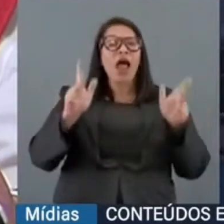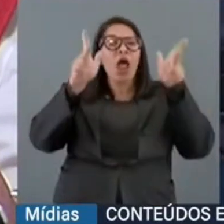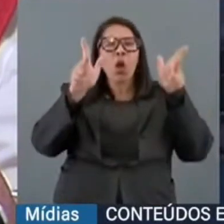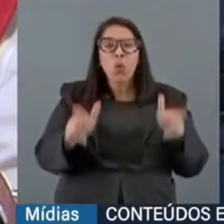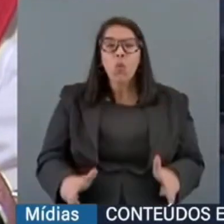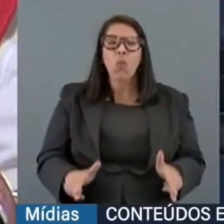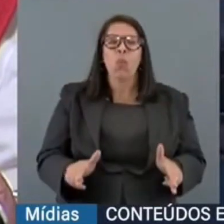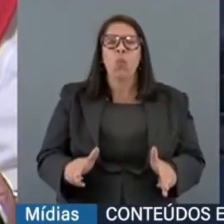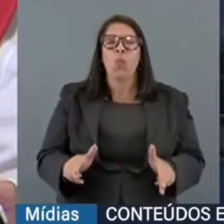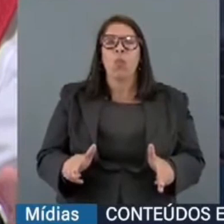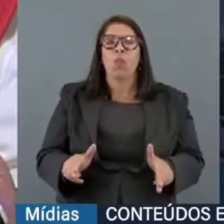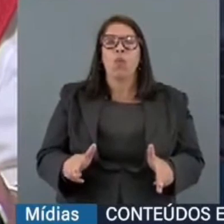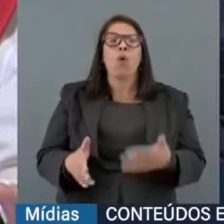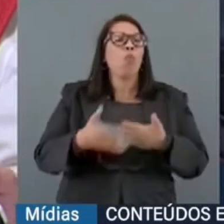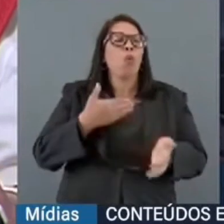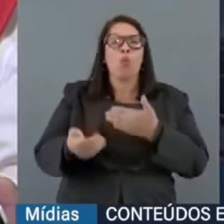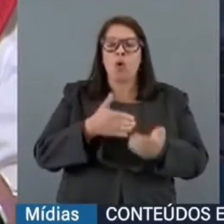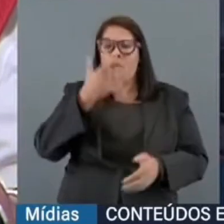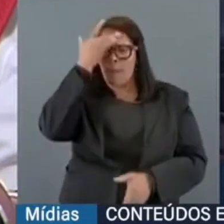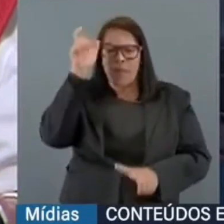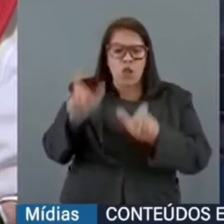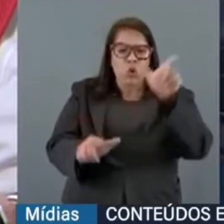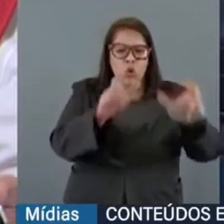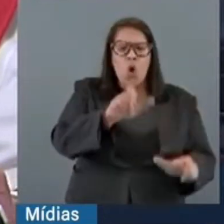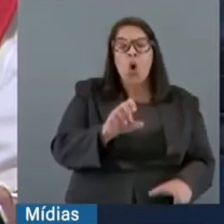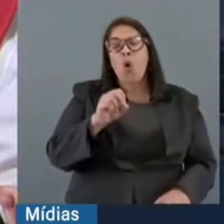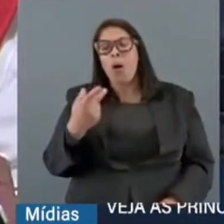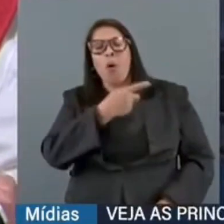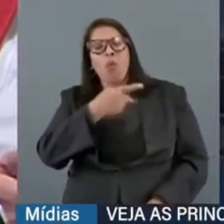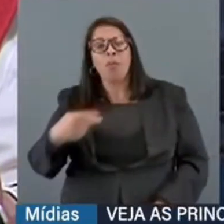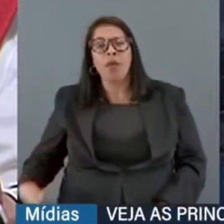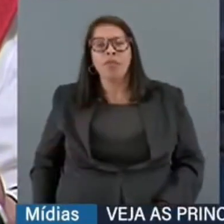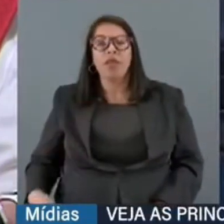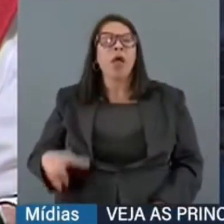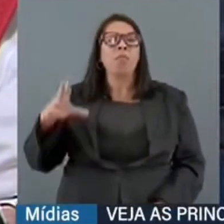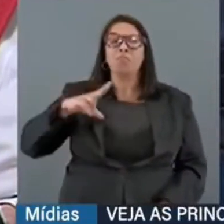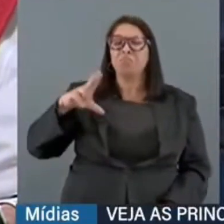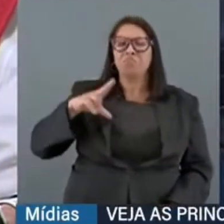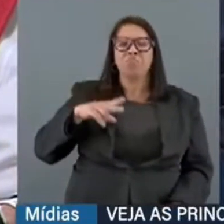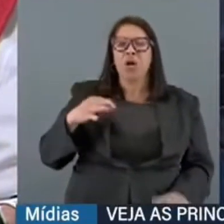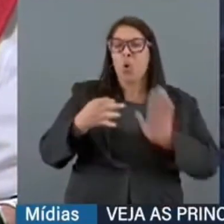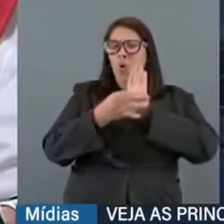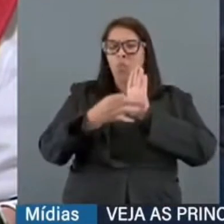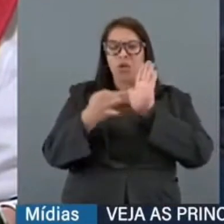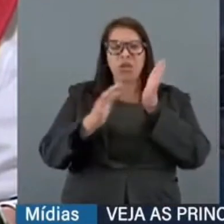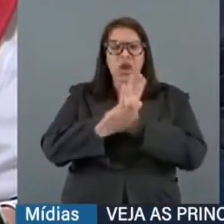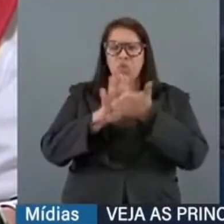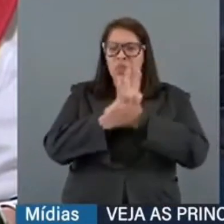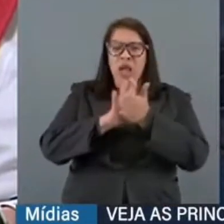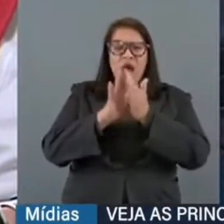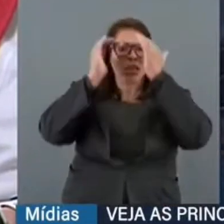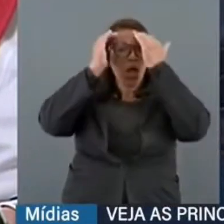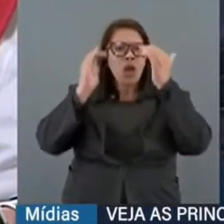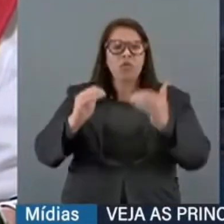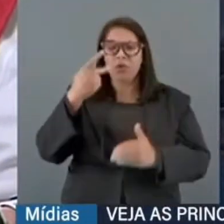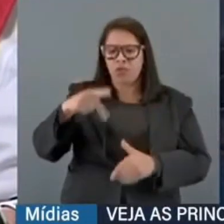maneira qualquer que fosse indicado, qualquer que fosse o presidente. Não existe nenhuma questão pessoal, eu respeito o seu trabalho como advogado,